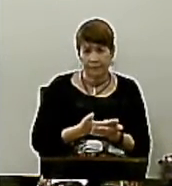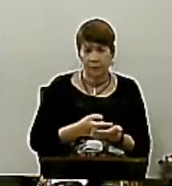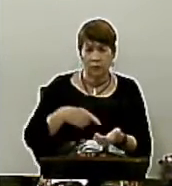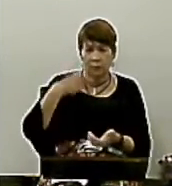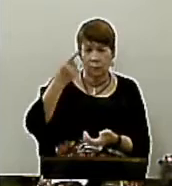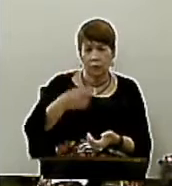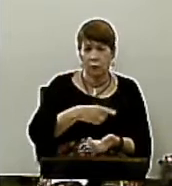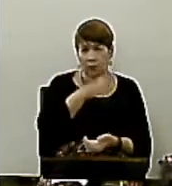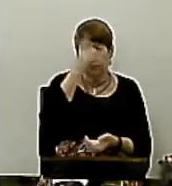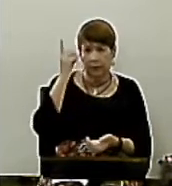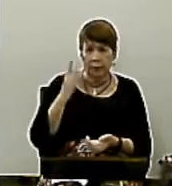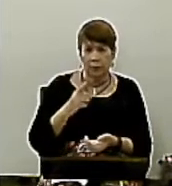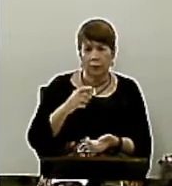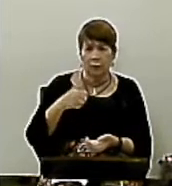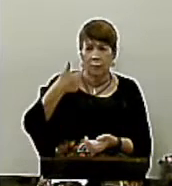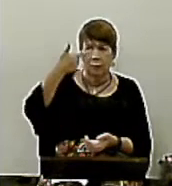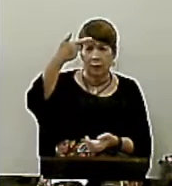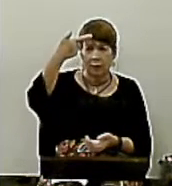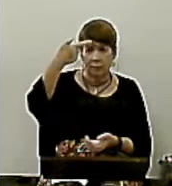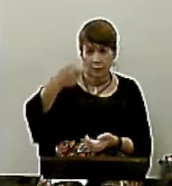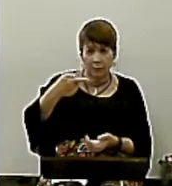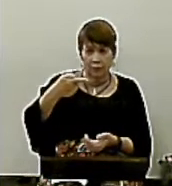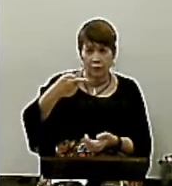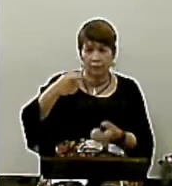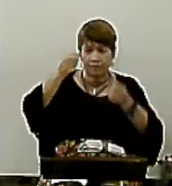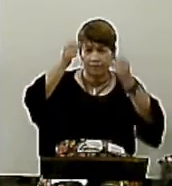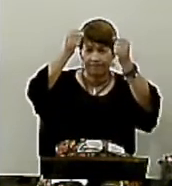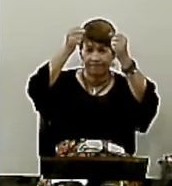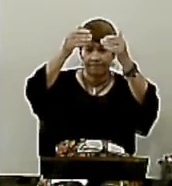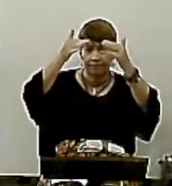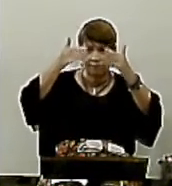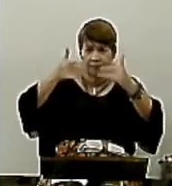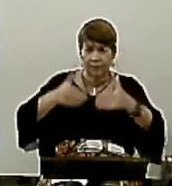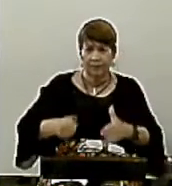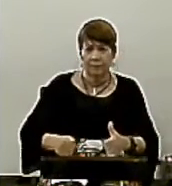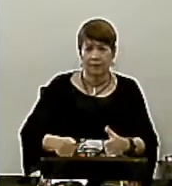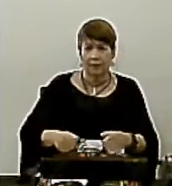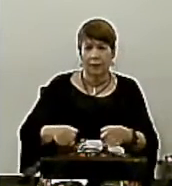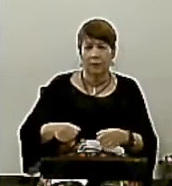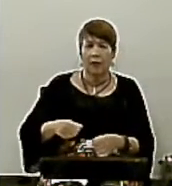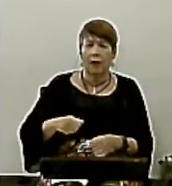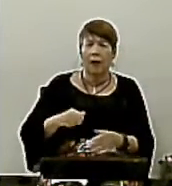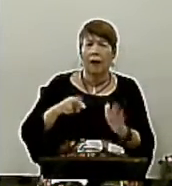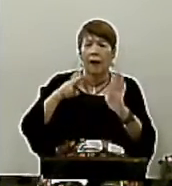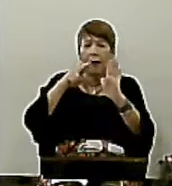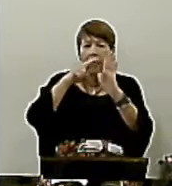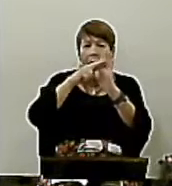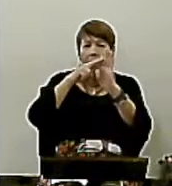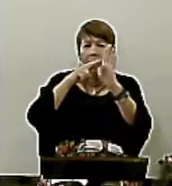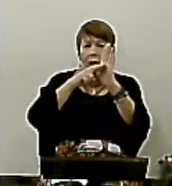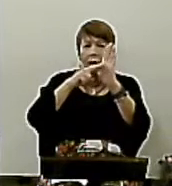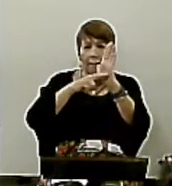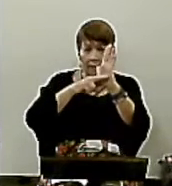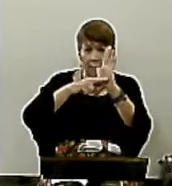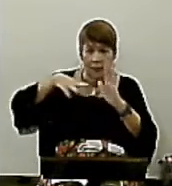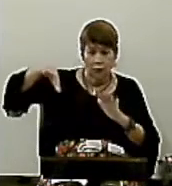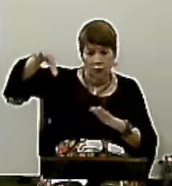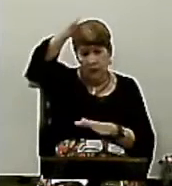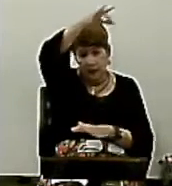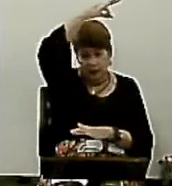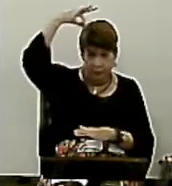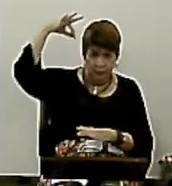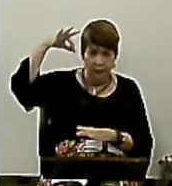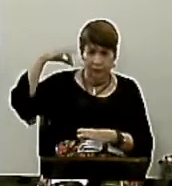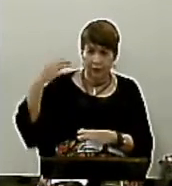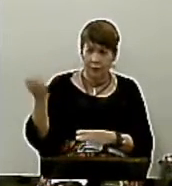Pelo menos sete exposições a respeito dessa regra do Espírito E eu quero incentivar a igreja